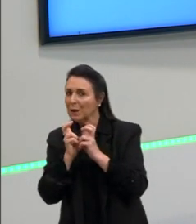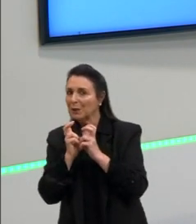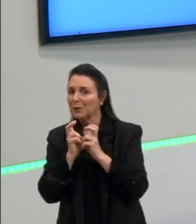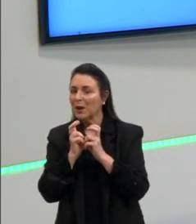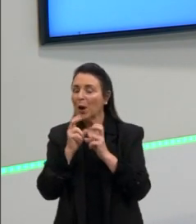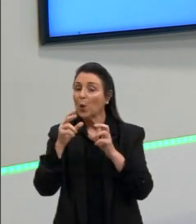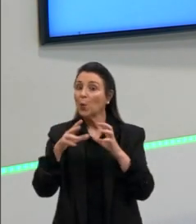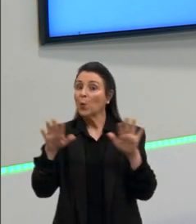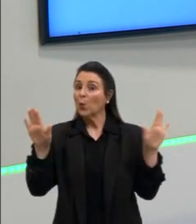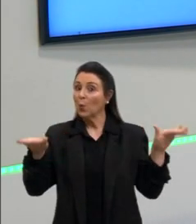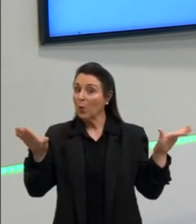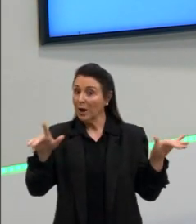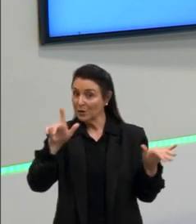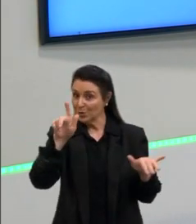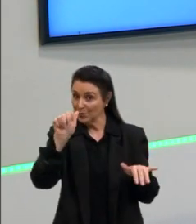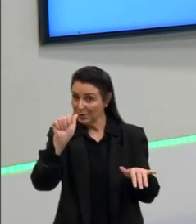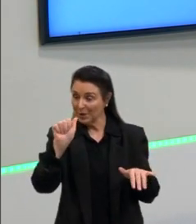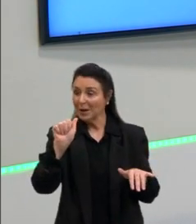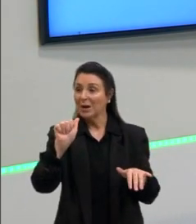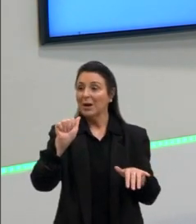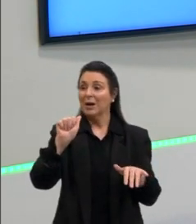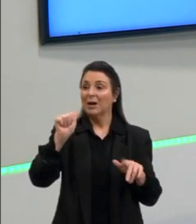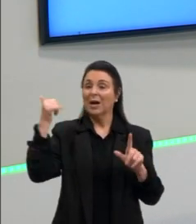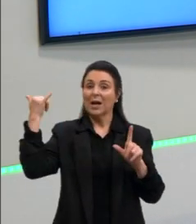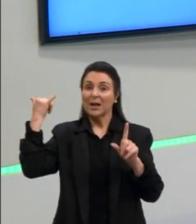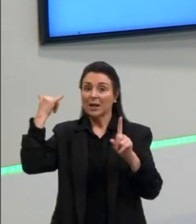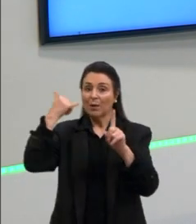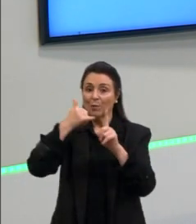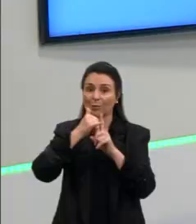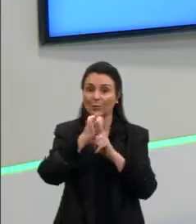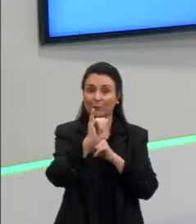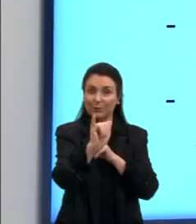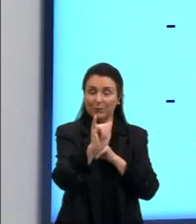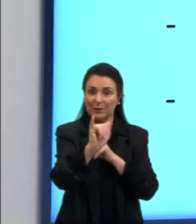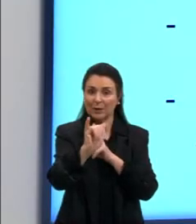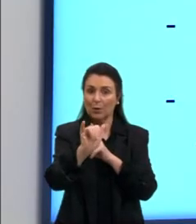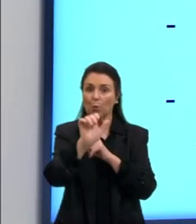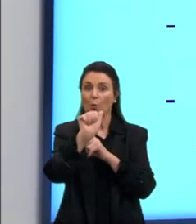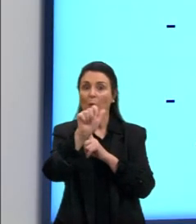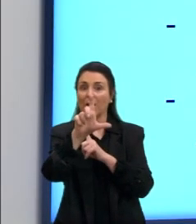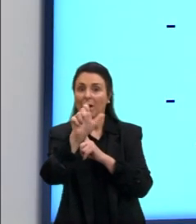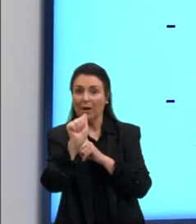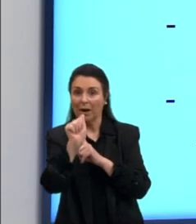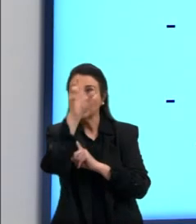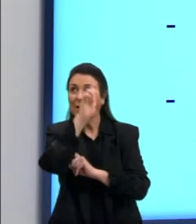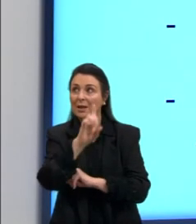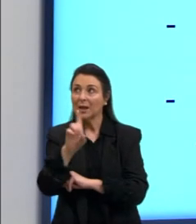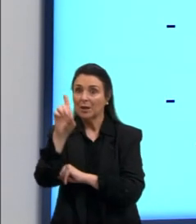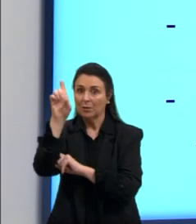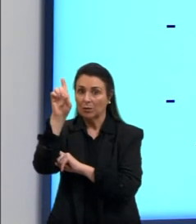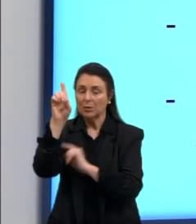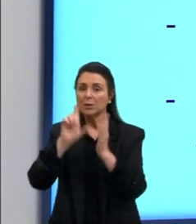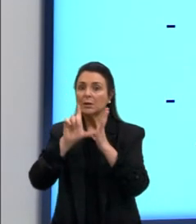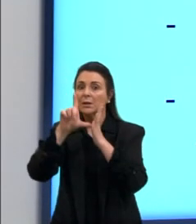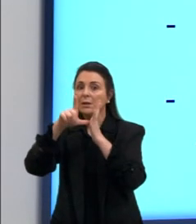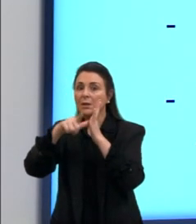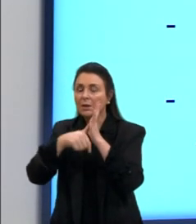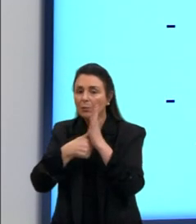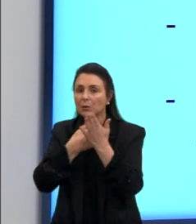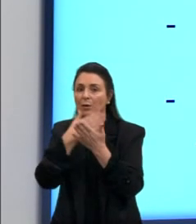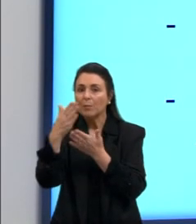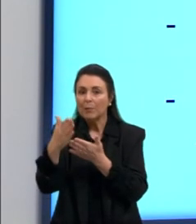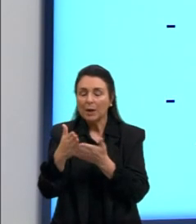uma revelação que viria de Alá, que viria de Deus. E essa recitação, depois, vai dar origem ao